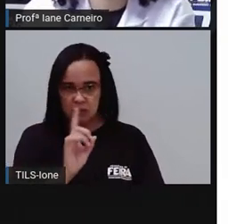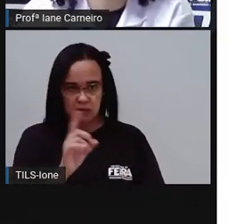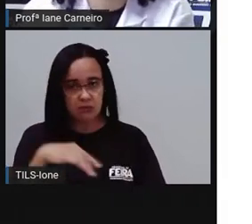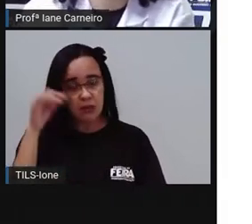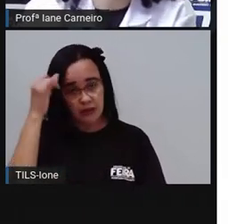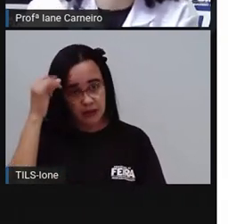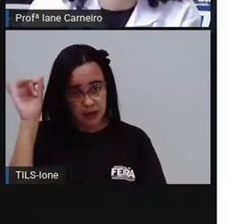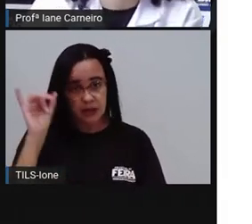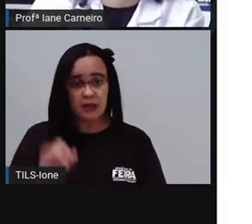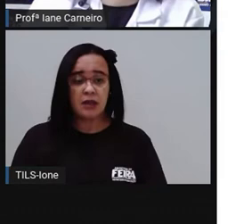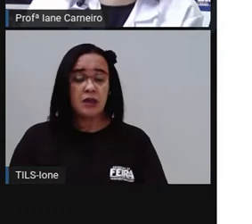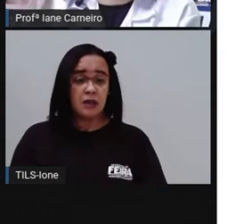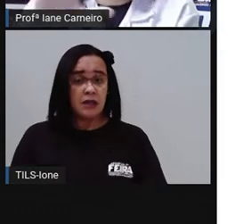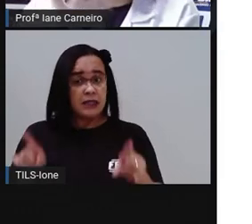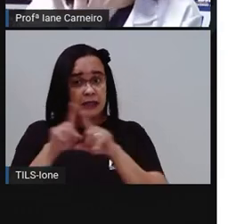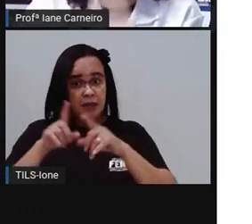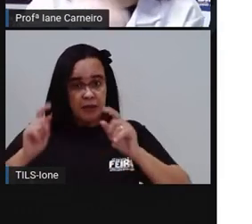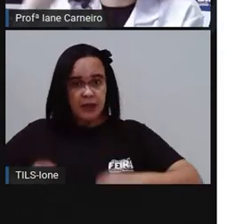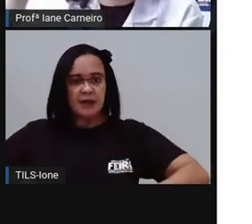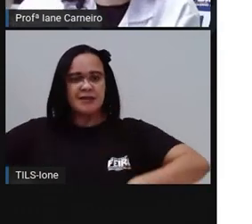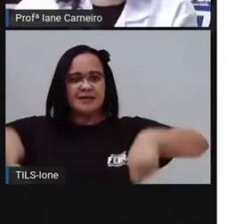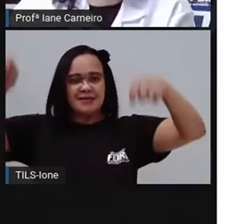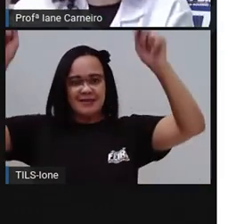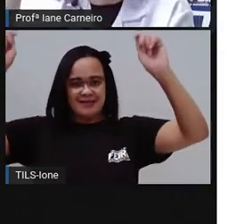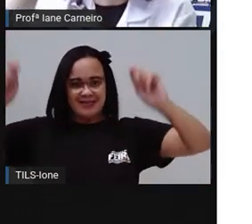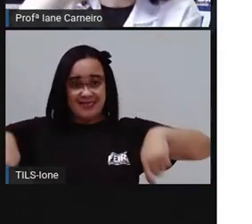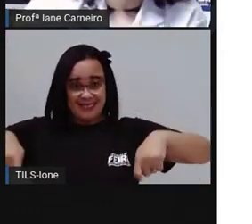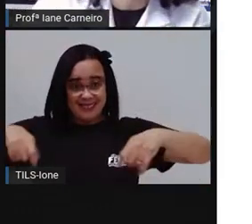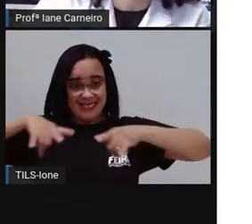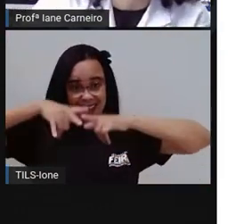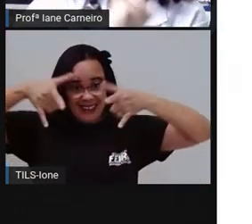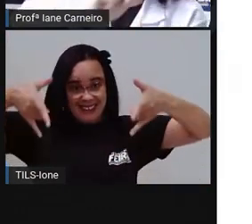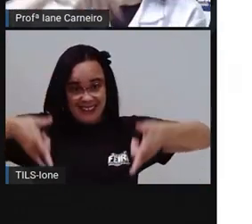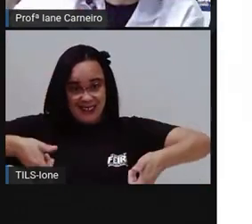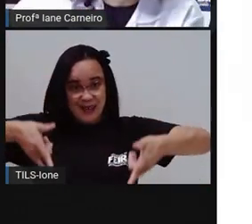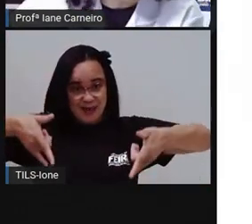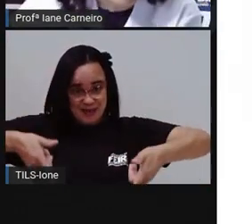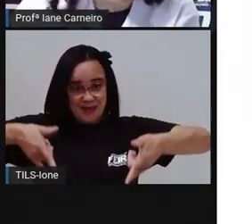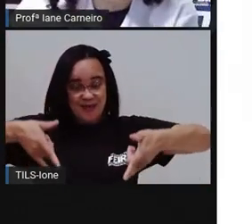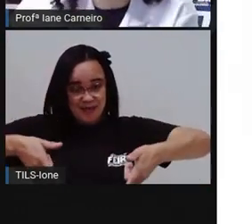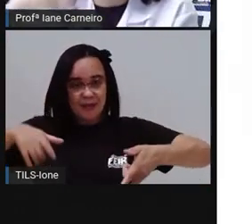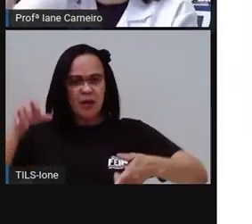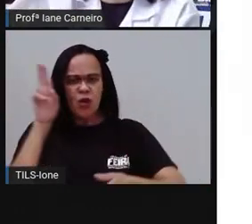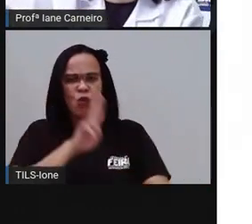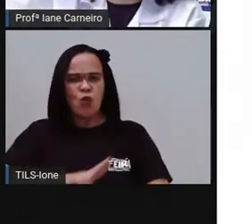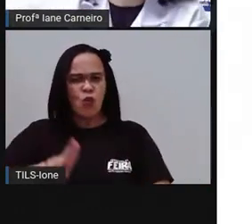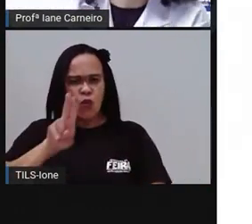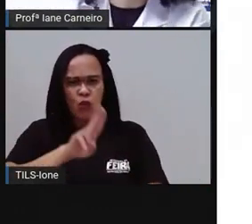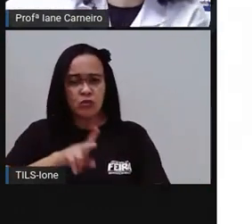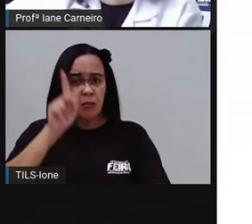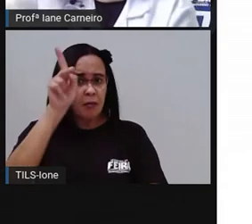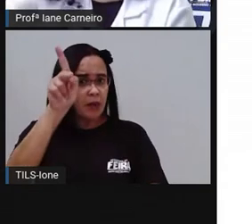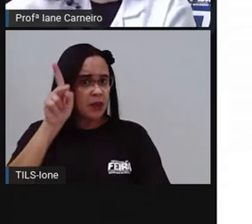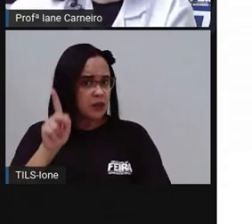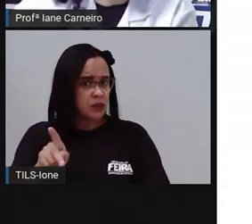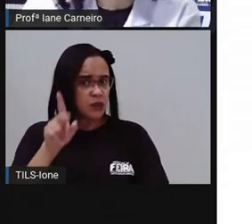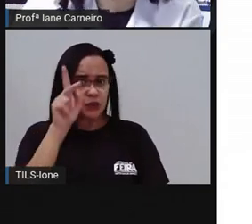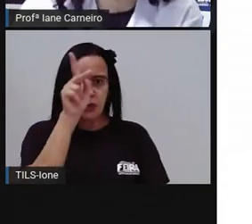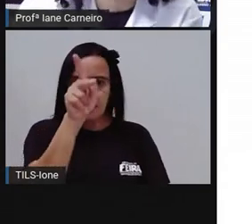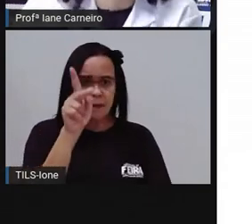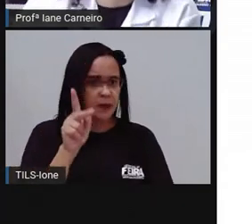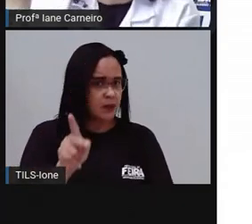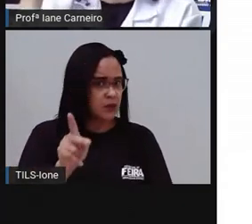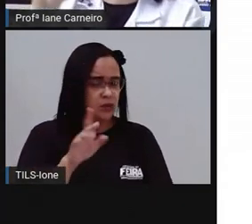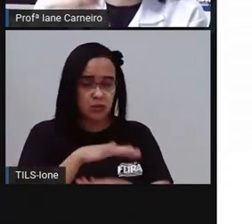também, né? Então, aquele lençol que você está usando, só você pode usar. Depois que lavar, você pode usar outro que outra